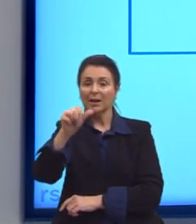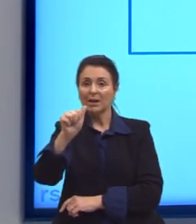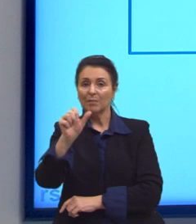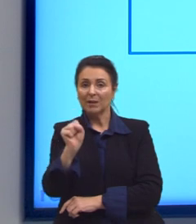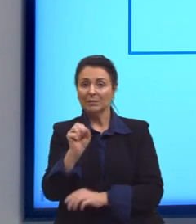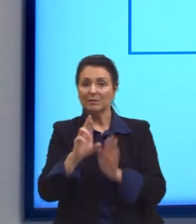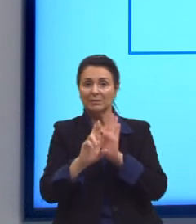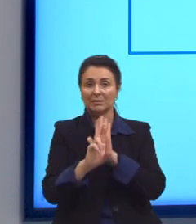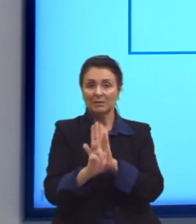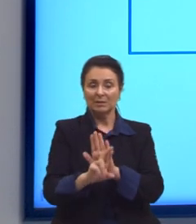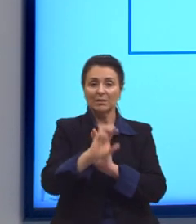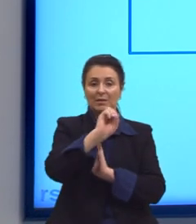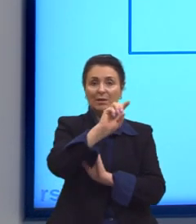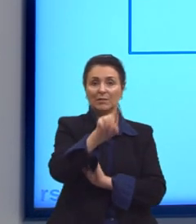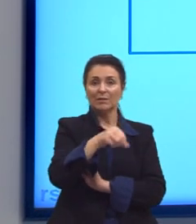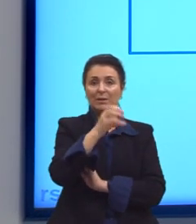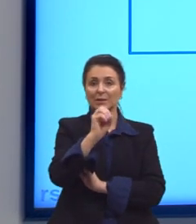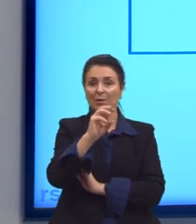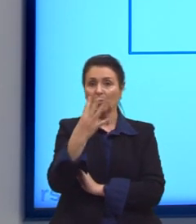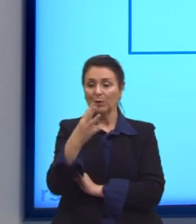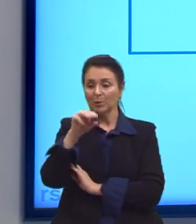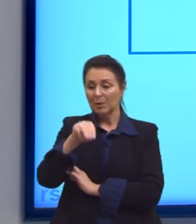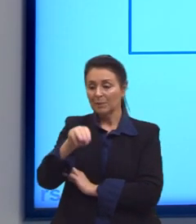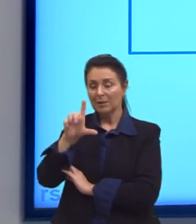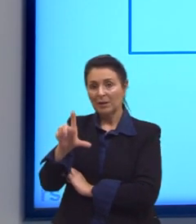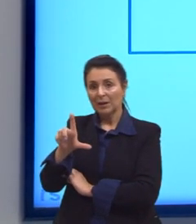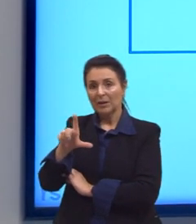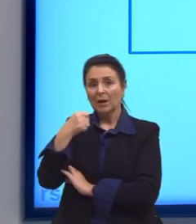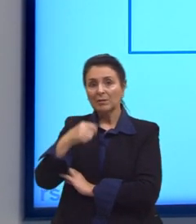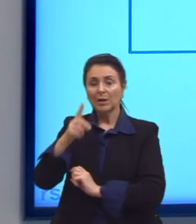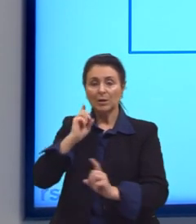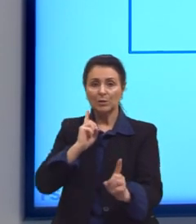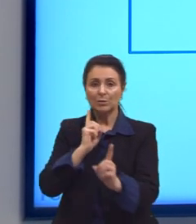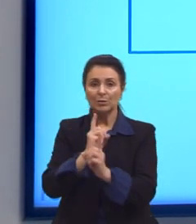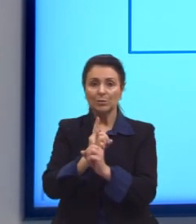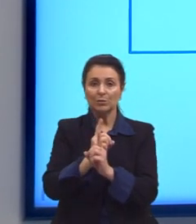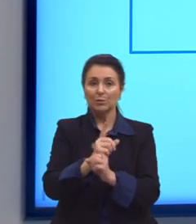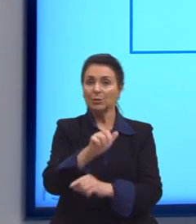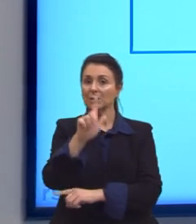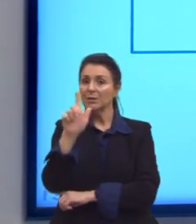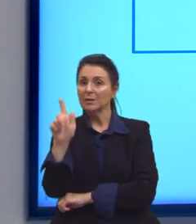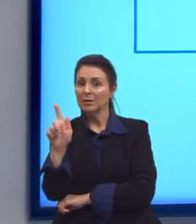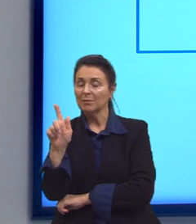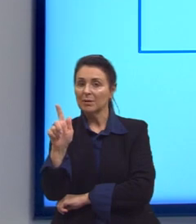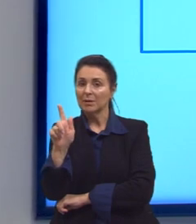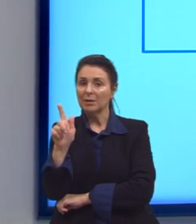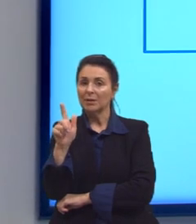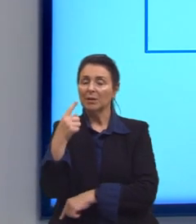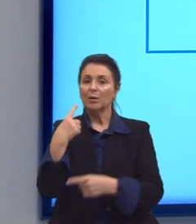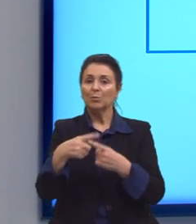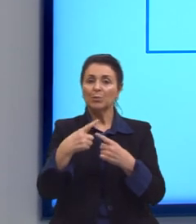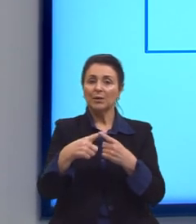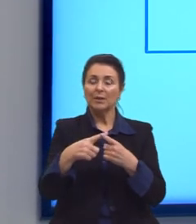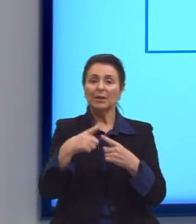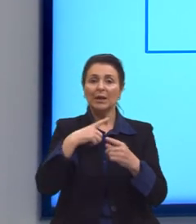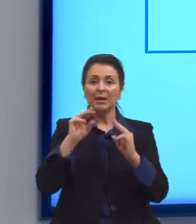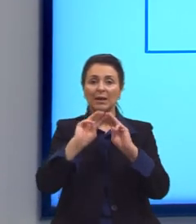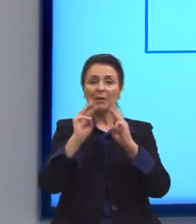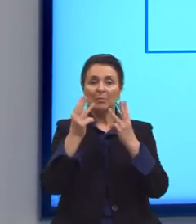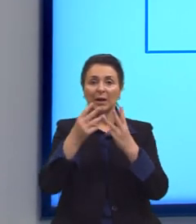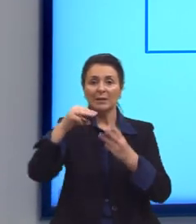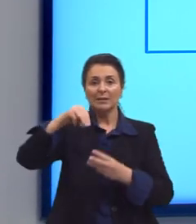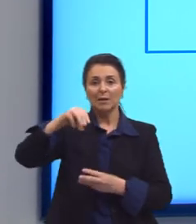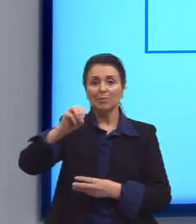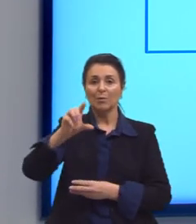representa, 0,04 ml, por que que eu preciso descobrir a quantidade em gramas? Porque está me trazendo a massa molar para eu